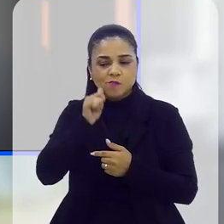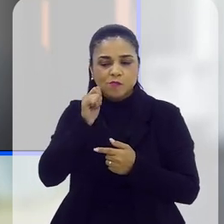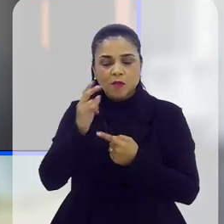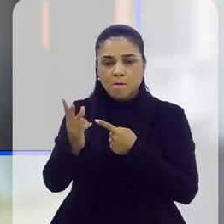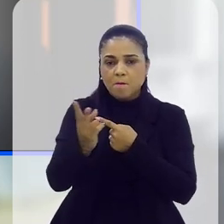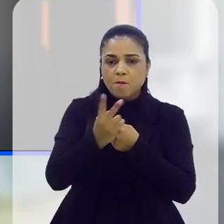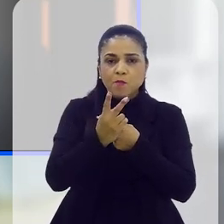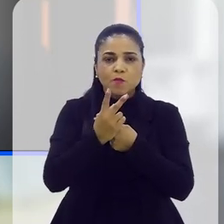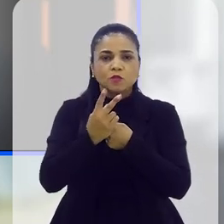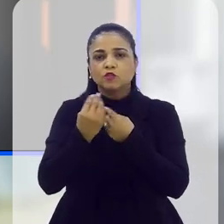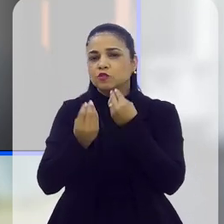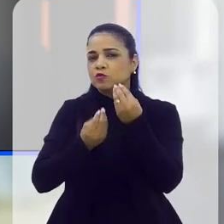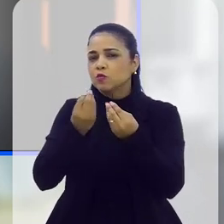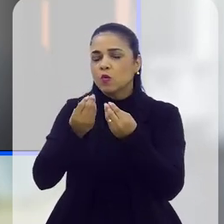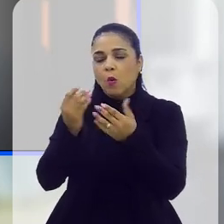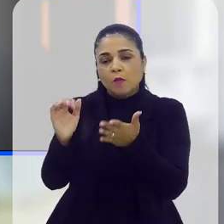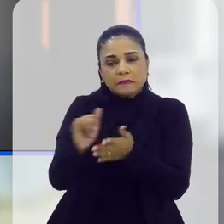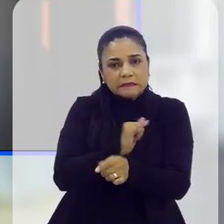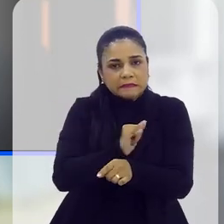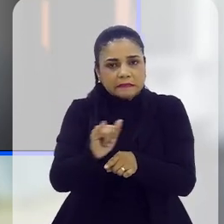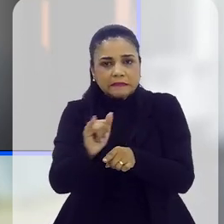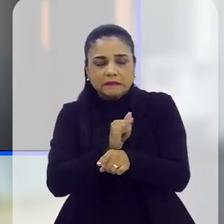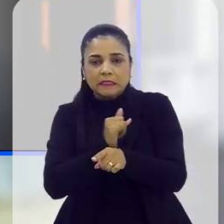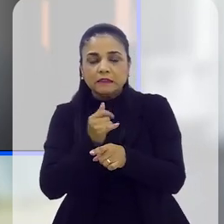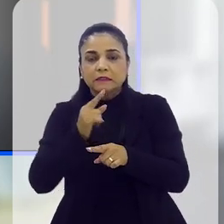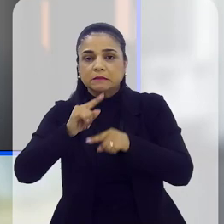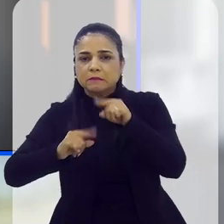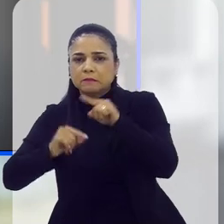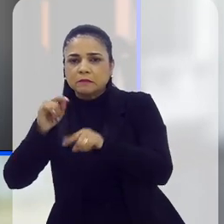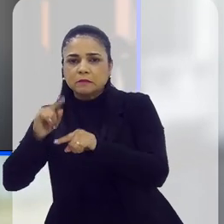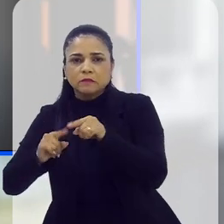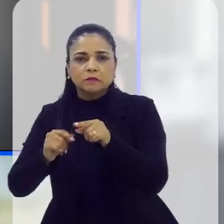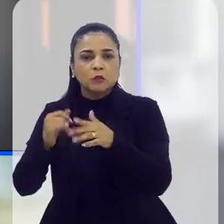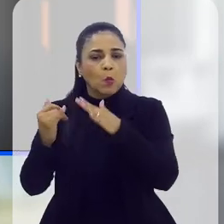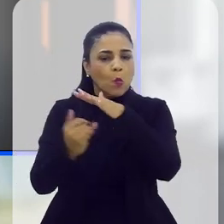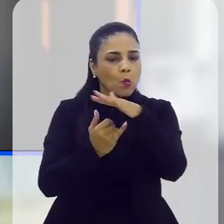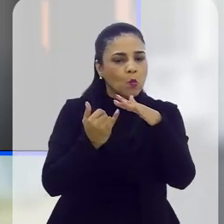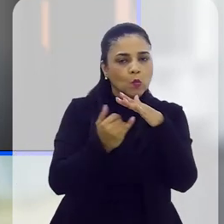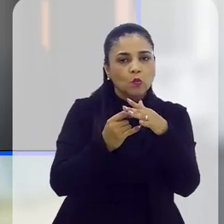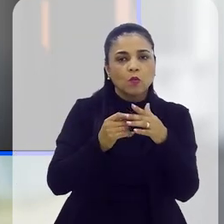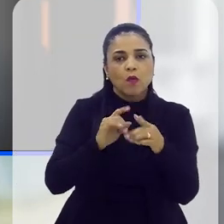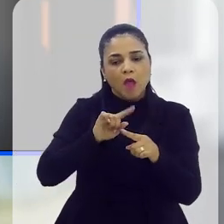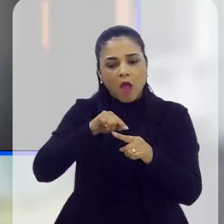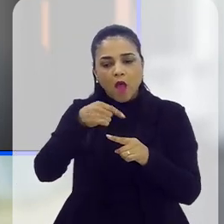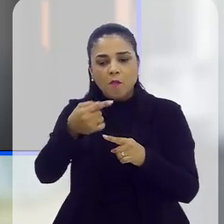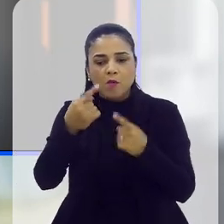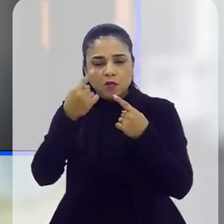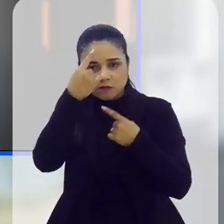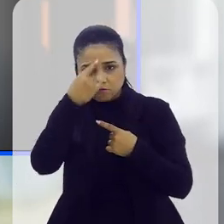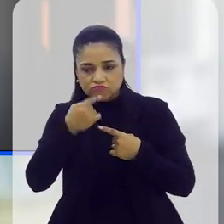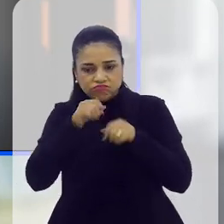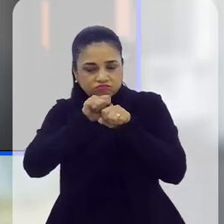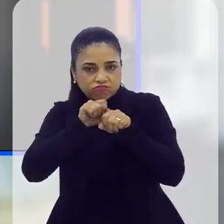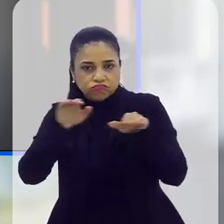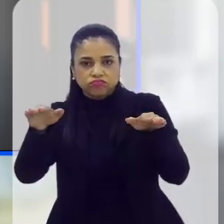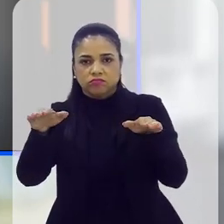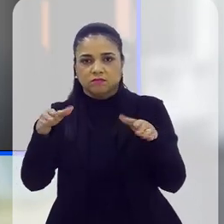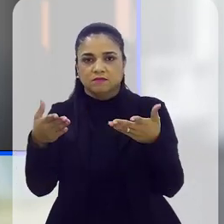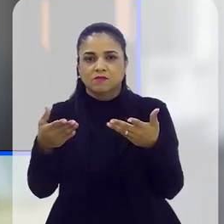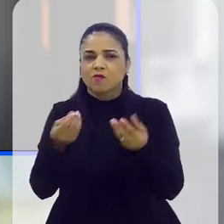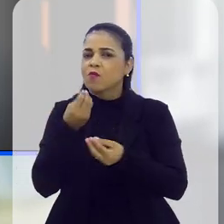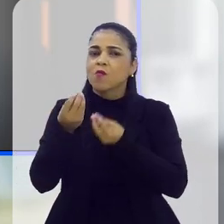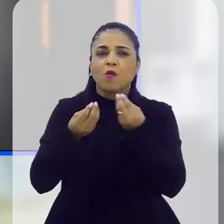delegada? De que forma, quais os mecanismos também de proteção que ela consegue após essa exposição, essa